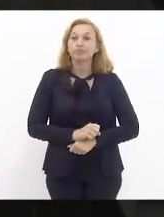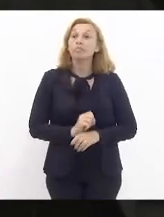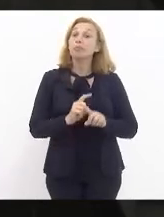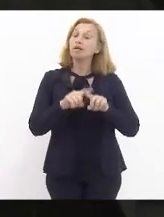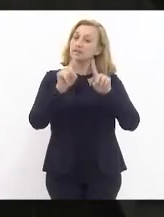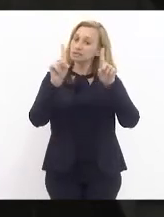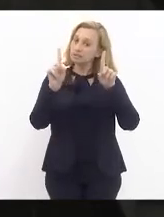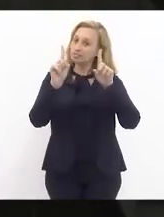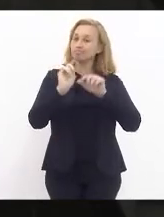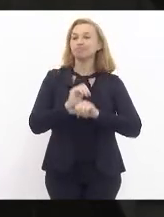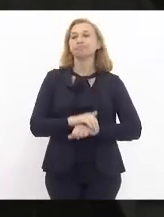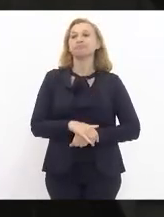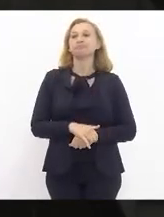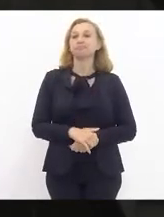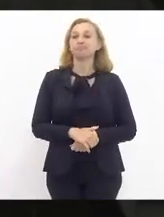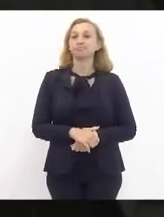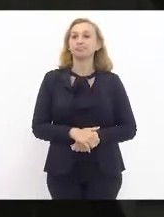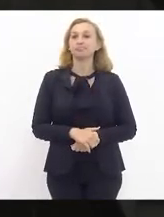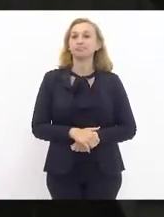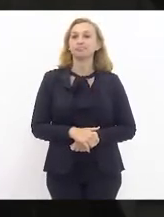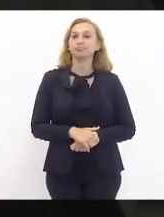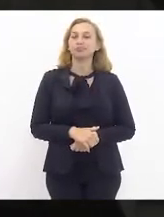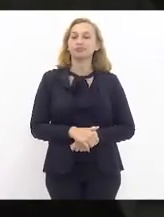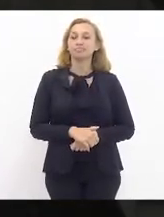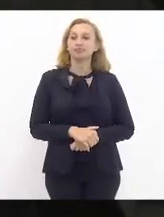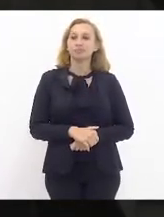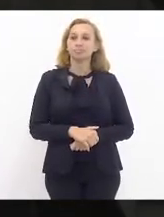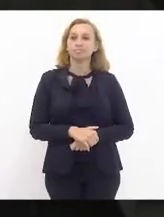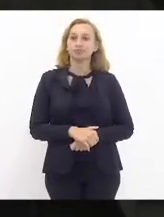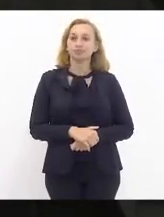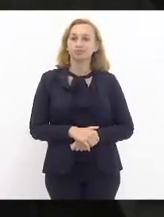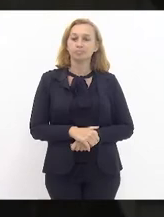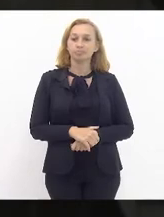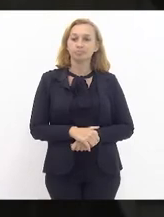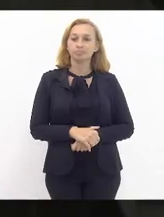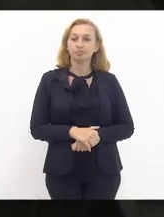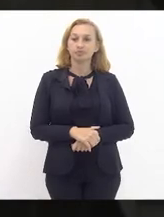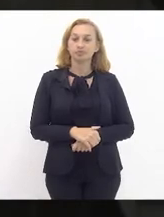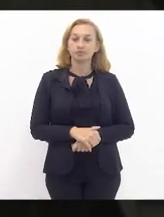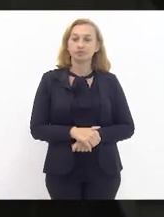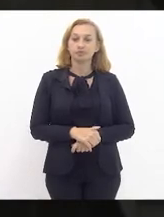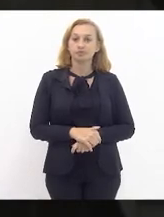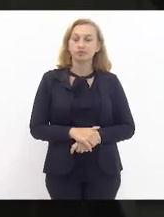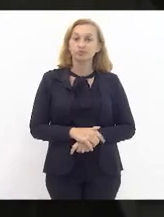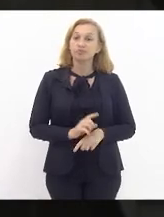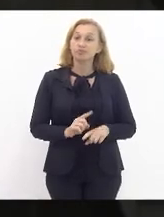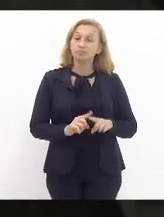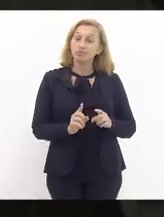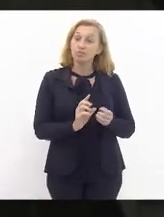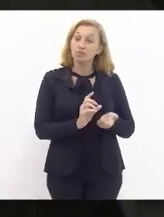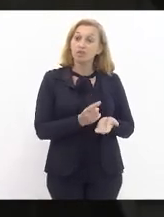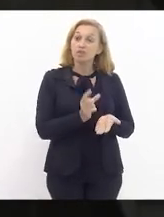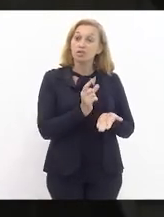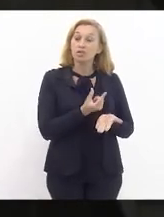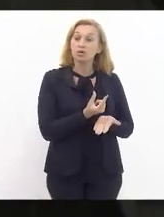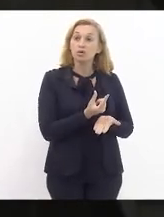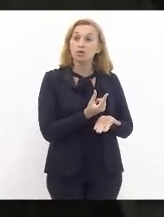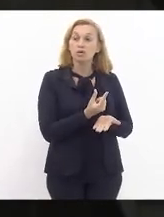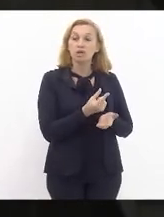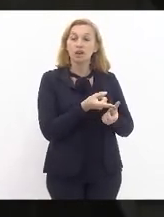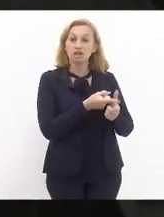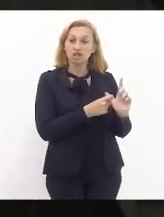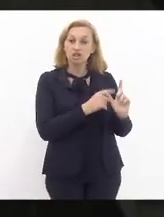Mas o saldo de outros exercícios cotejando